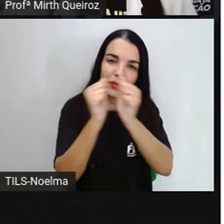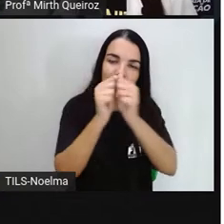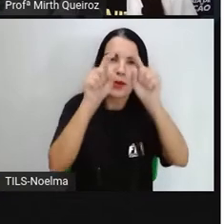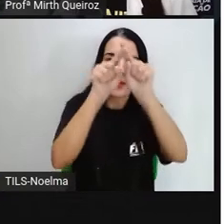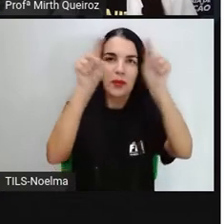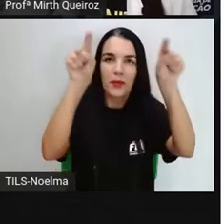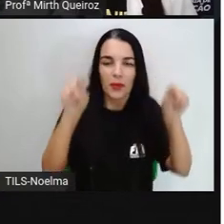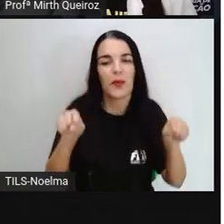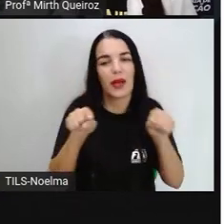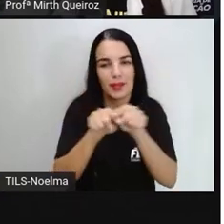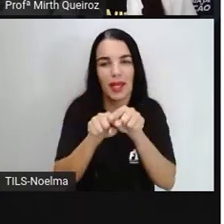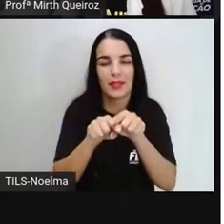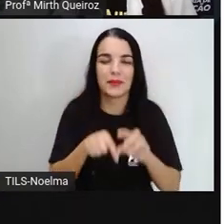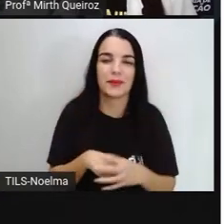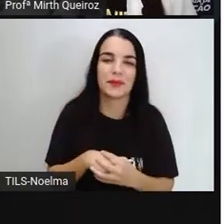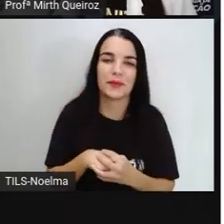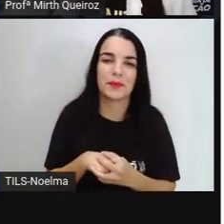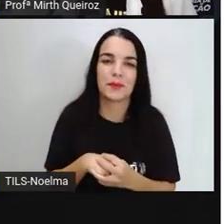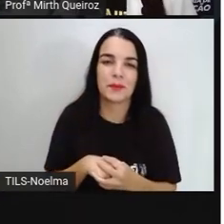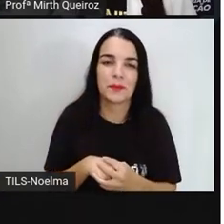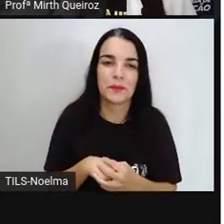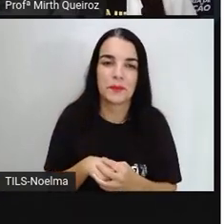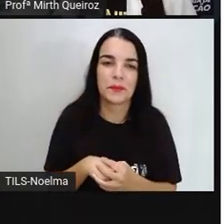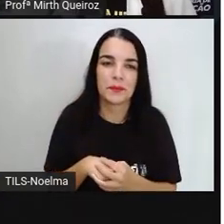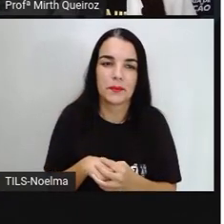aí o quadrado, certo?